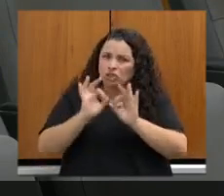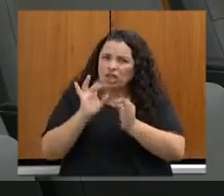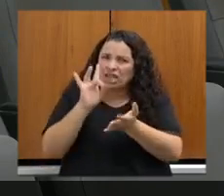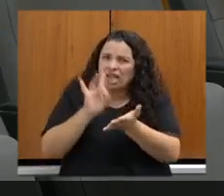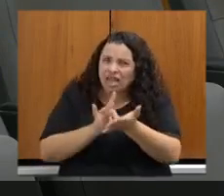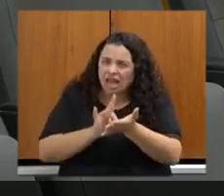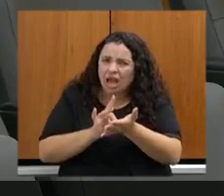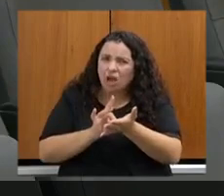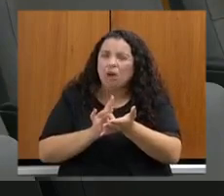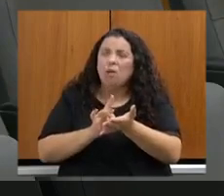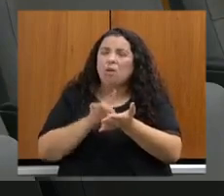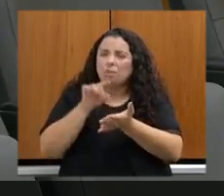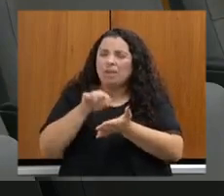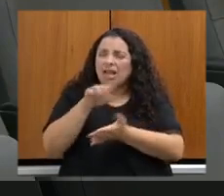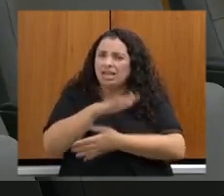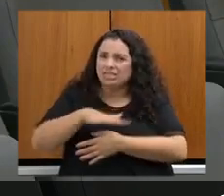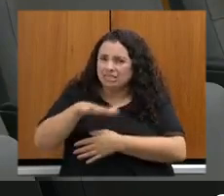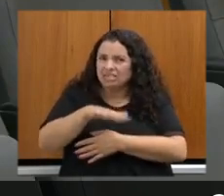delegações?